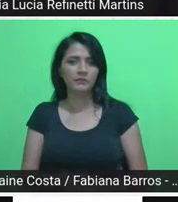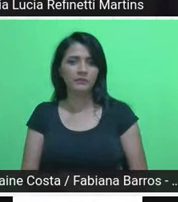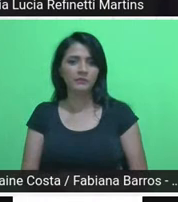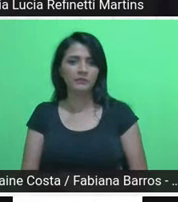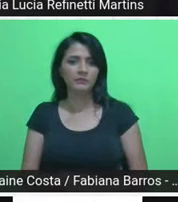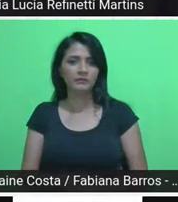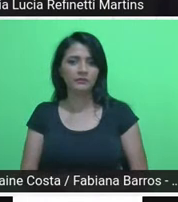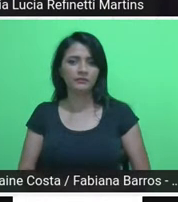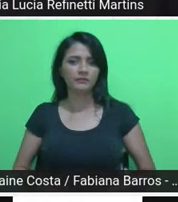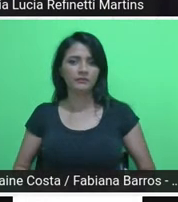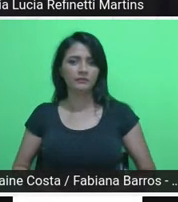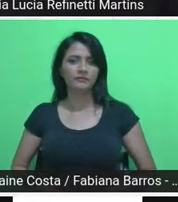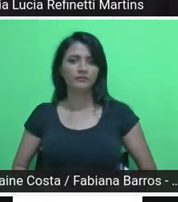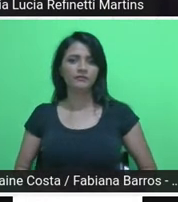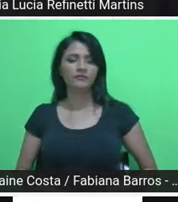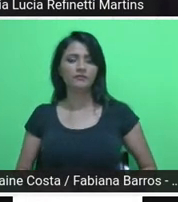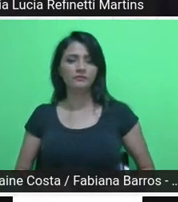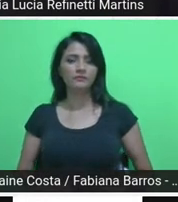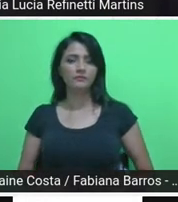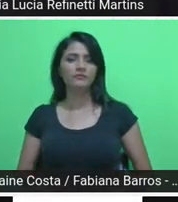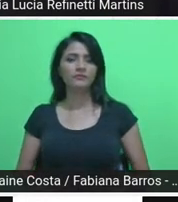Então, aqui,